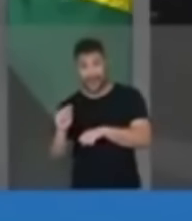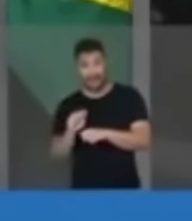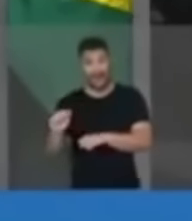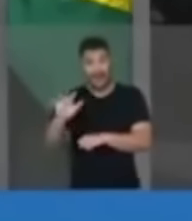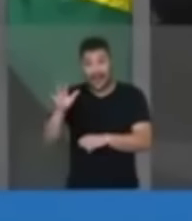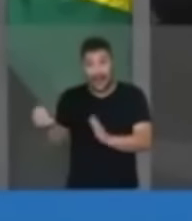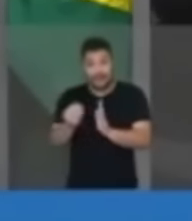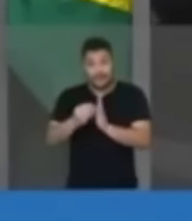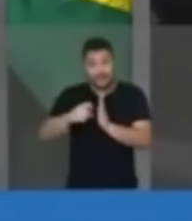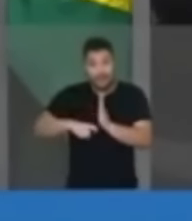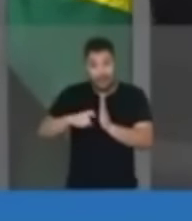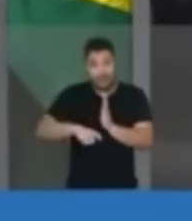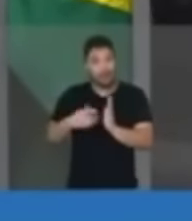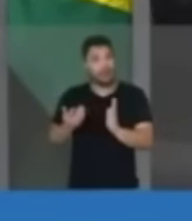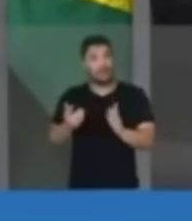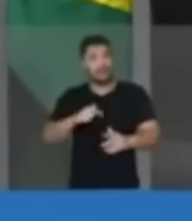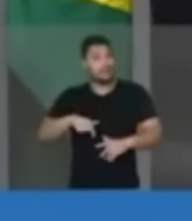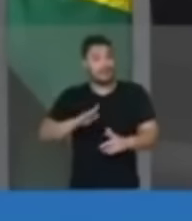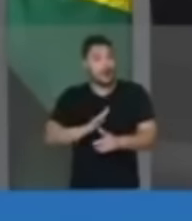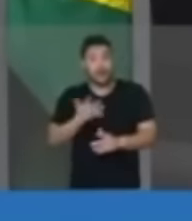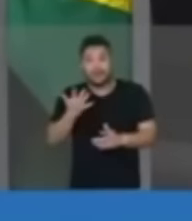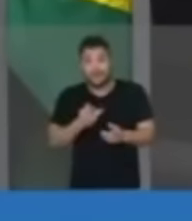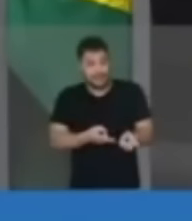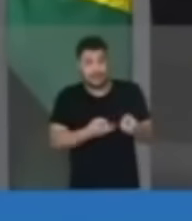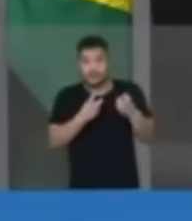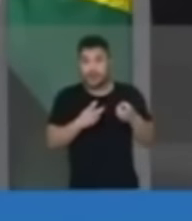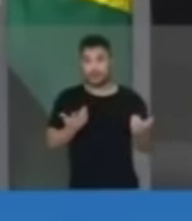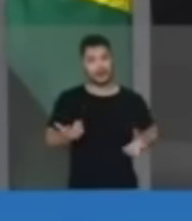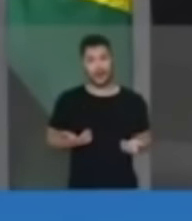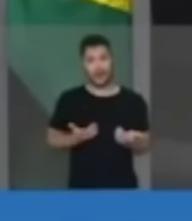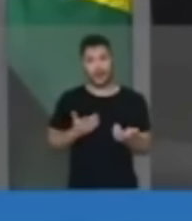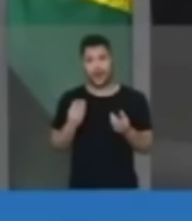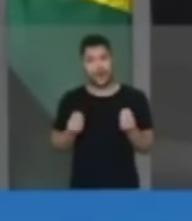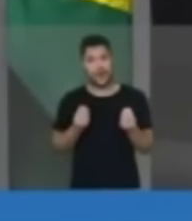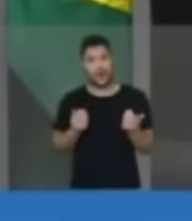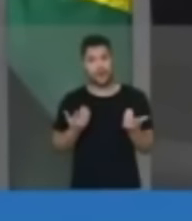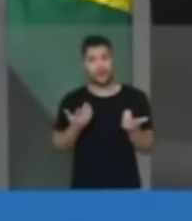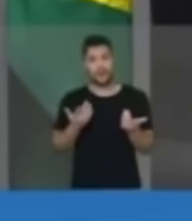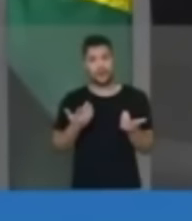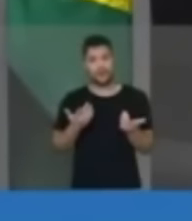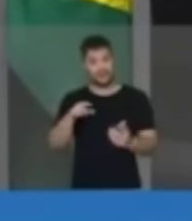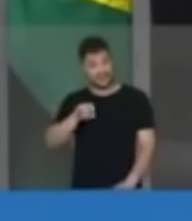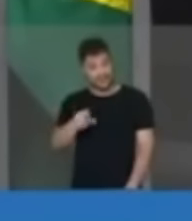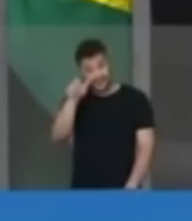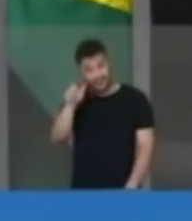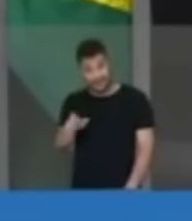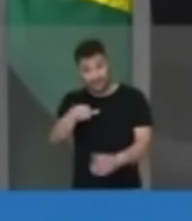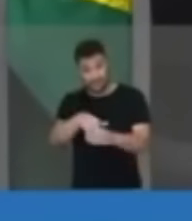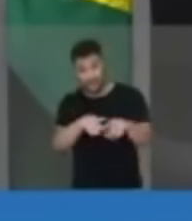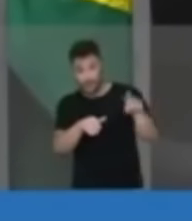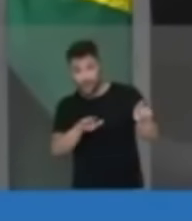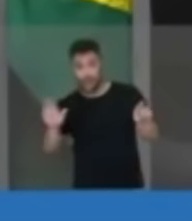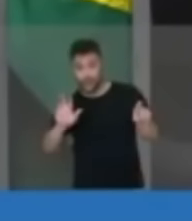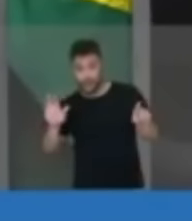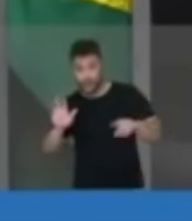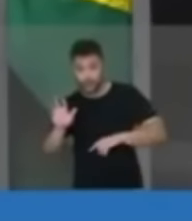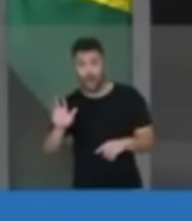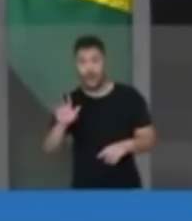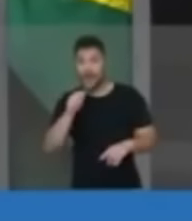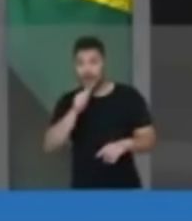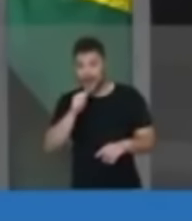inacreditável, é de um estelionato eleitoral que eu não tenho como falar outra coisa a não ser o seguinte, se você é eleitor do Lula e continua, né,